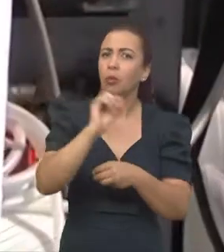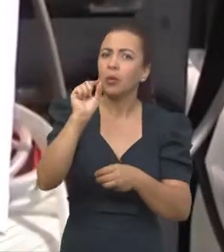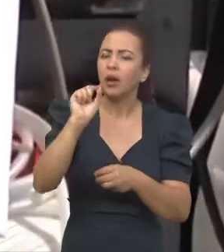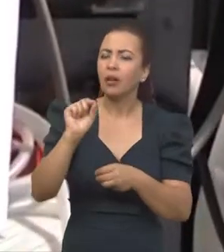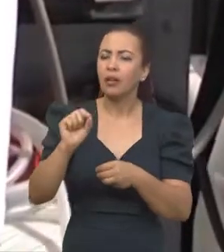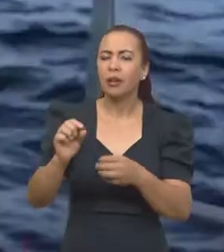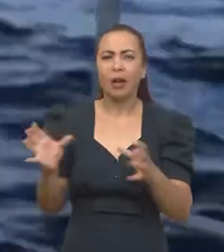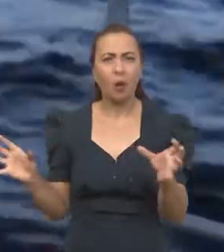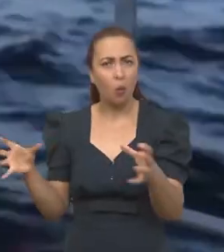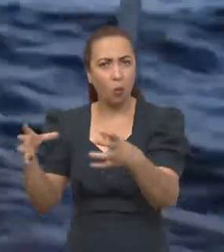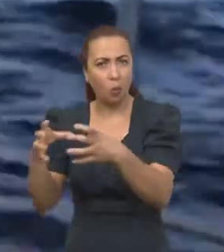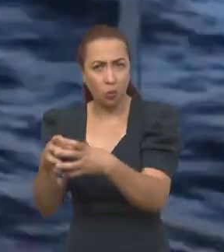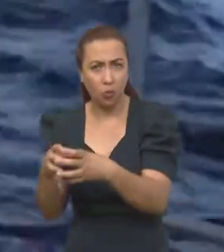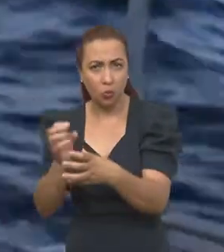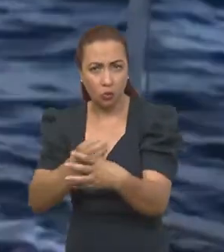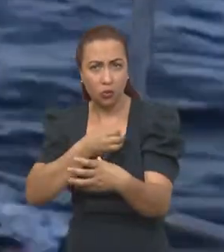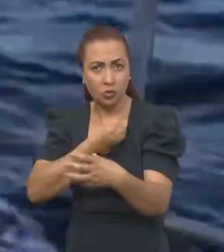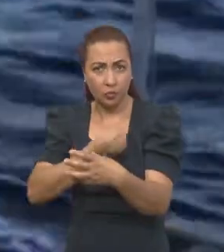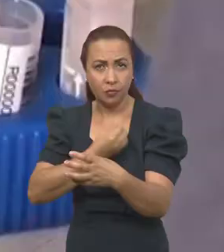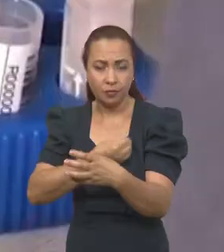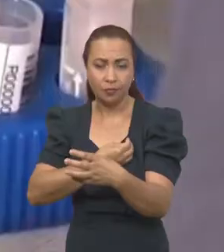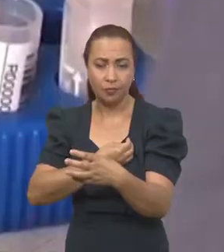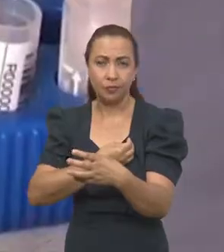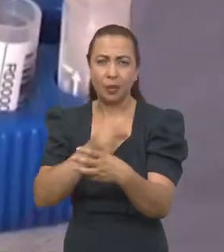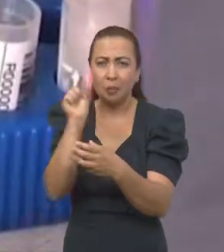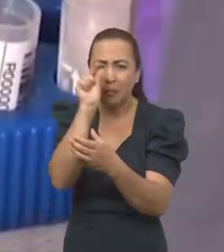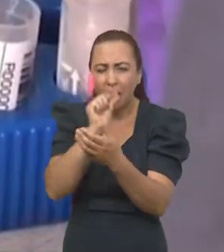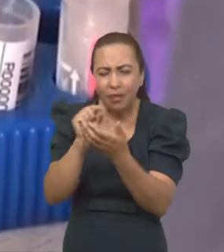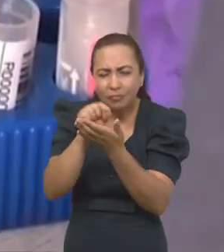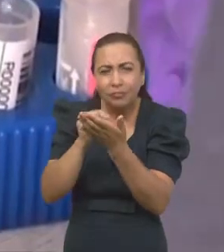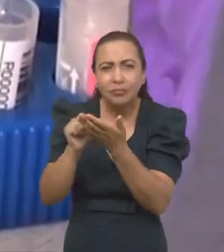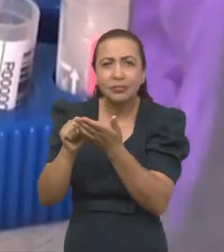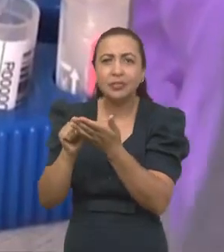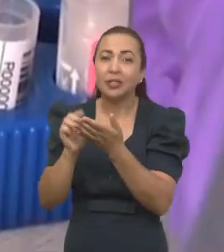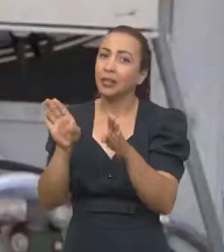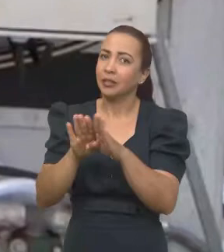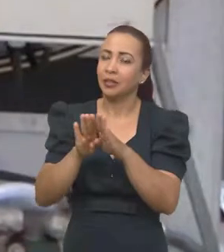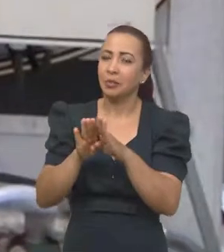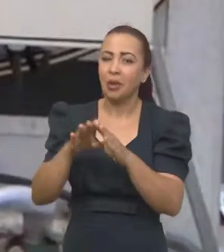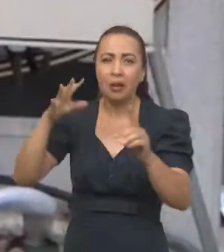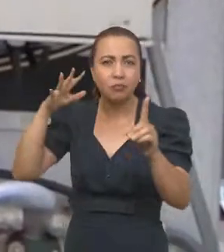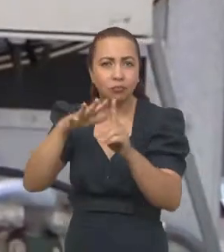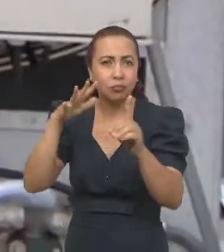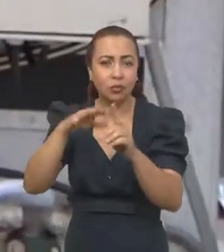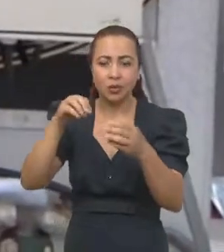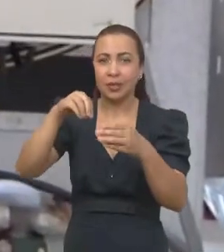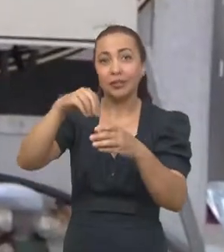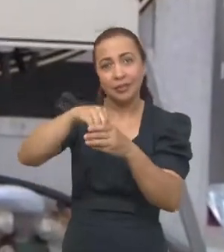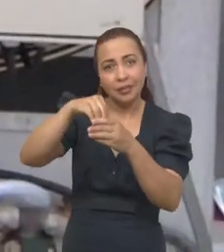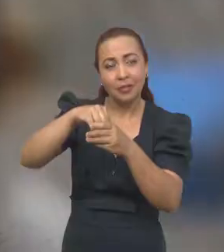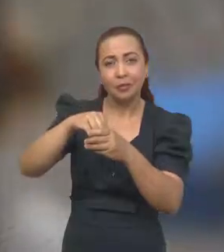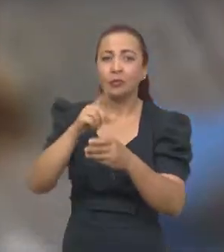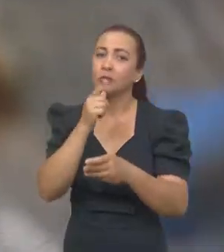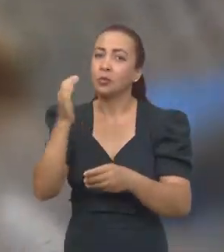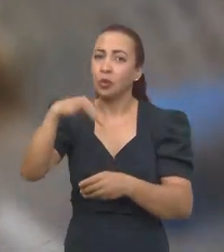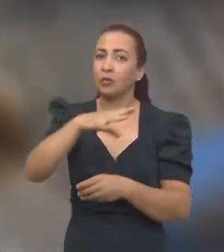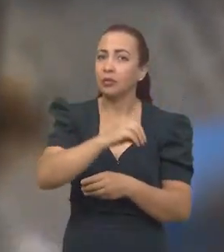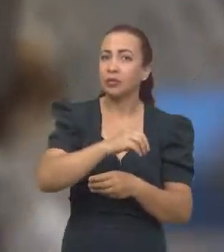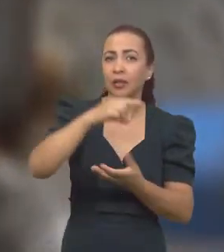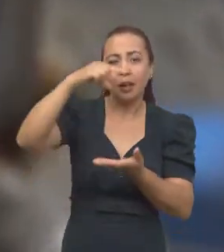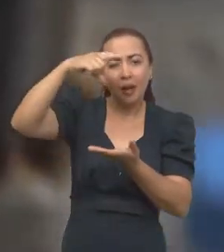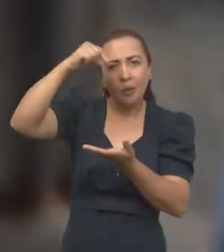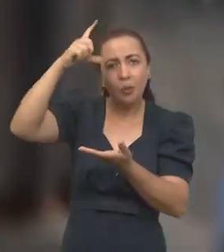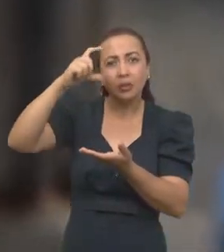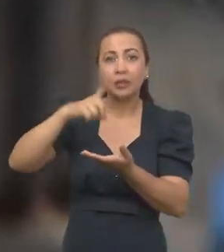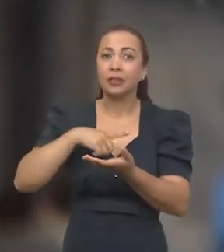É o conjunto de micro-organismos e as suas interações no oceano. Cada um mililitro de água de mar